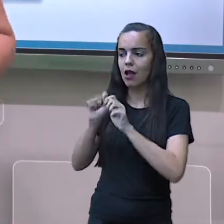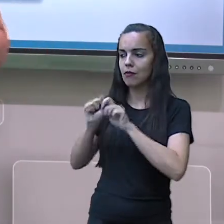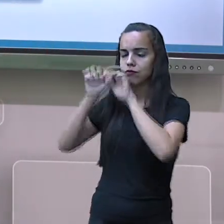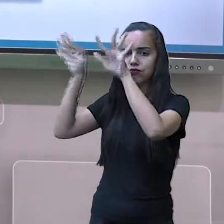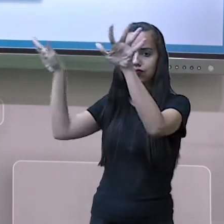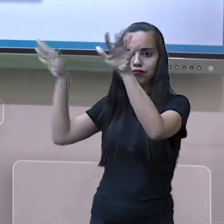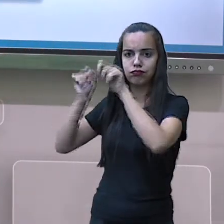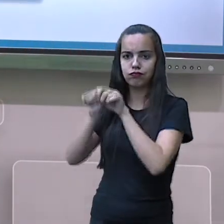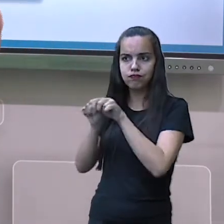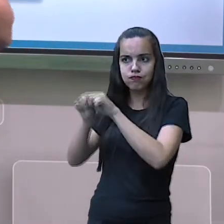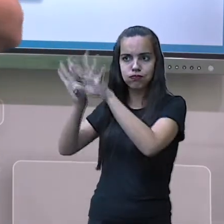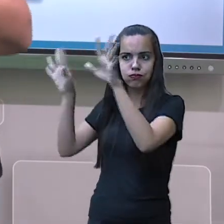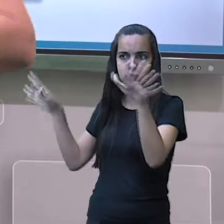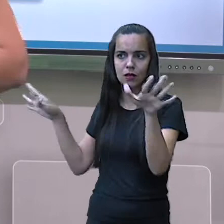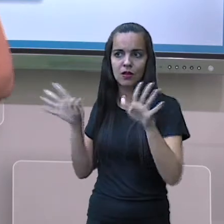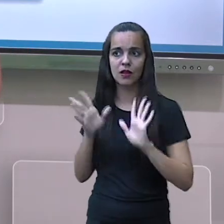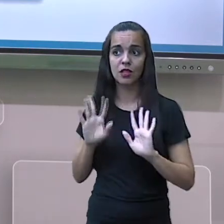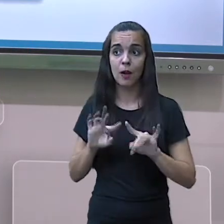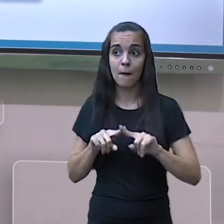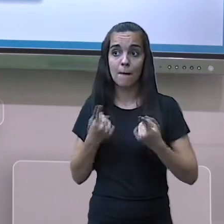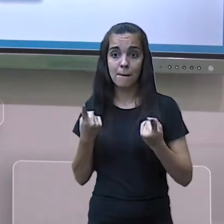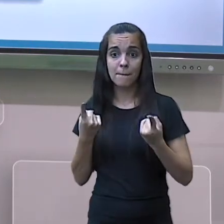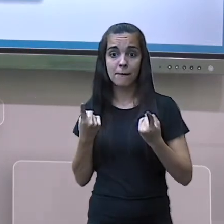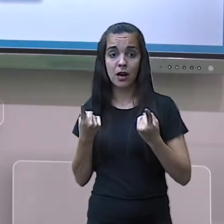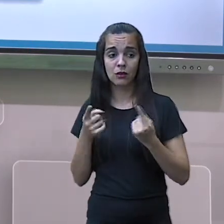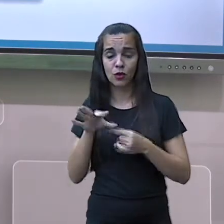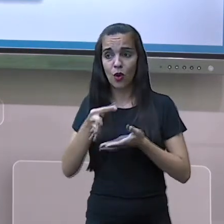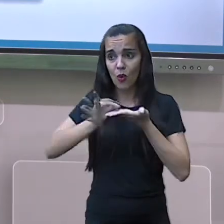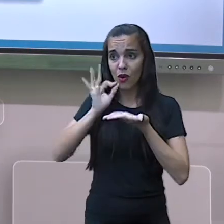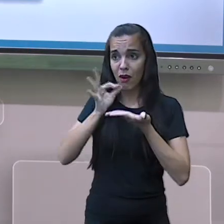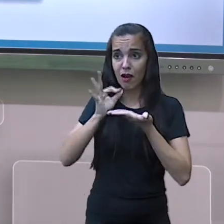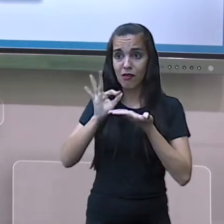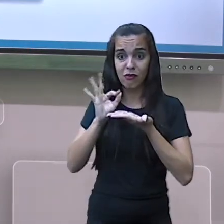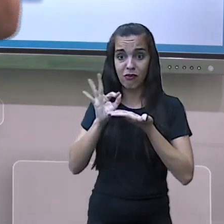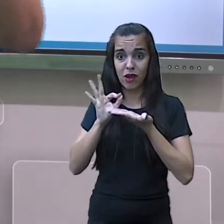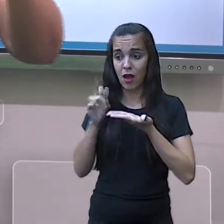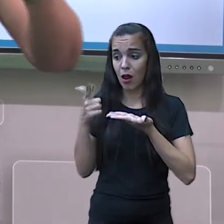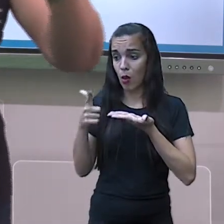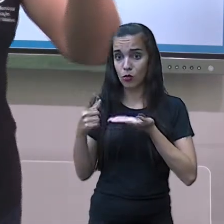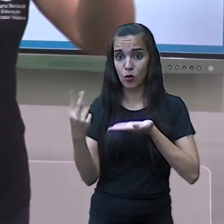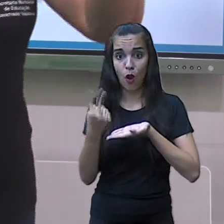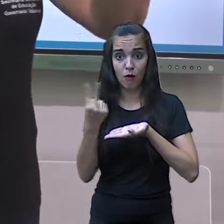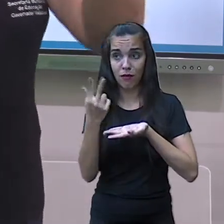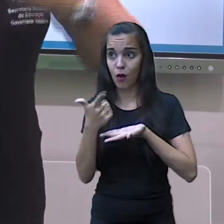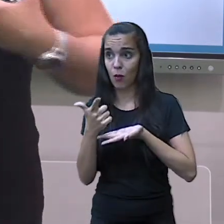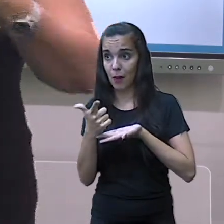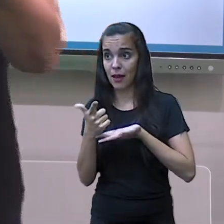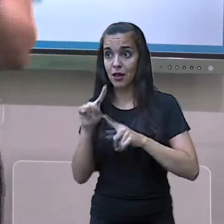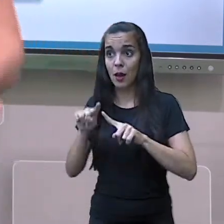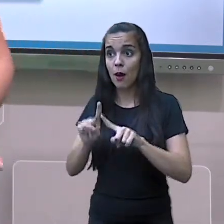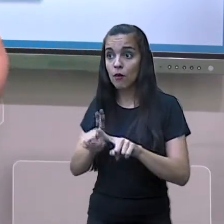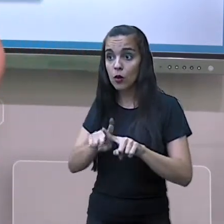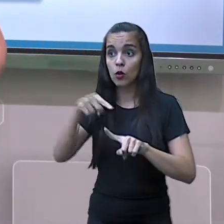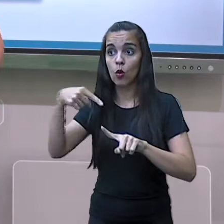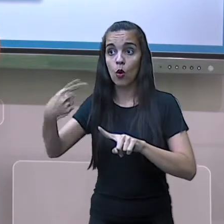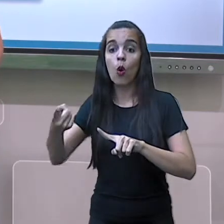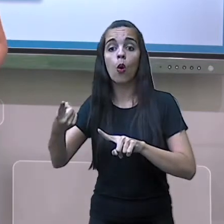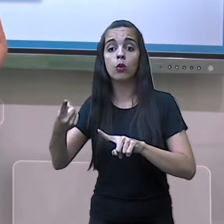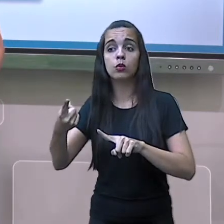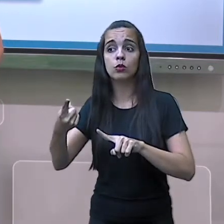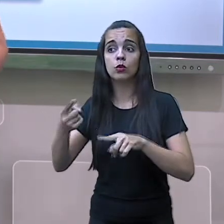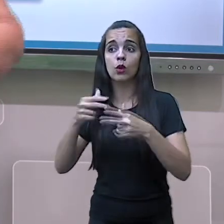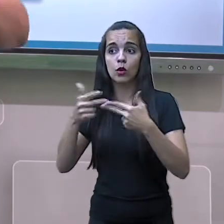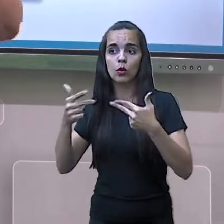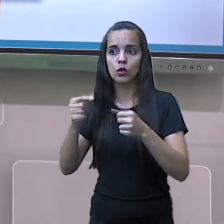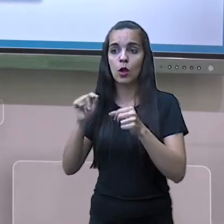Então, quando o café já não dava mais lucro, eles resolveram investir no que ia dar mais lucro.